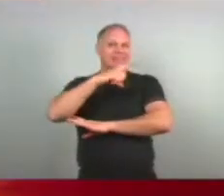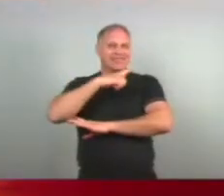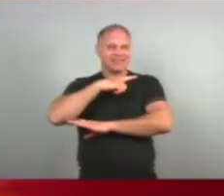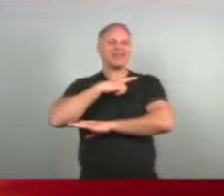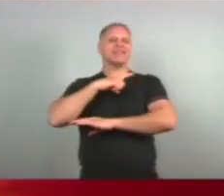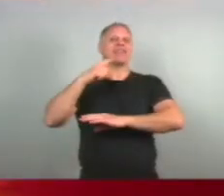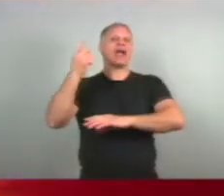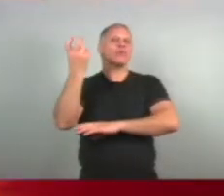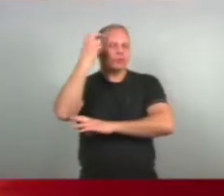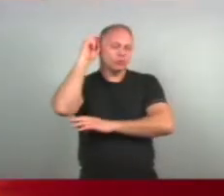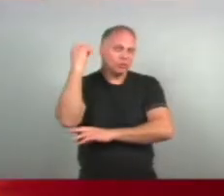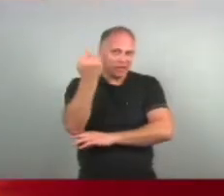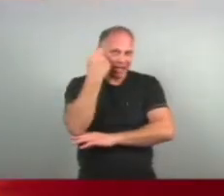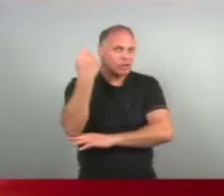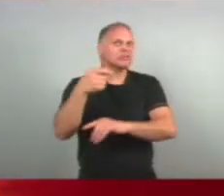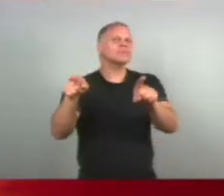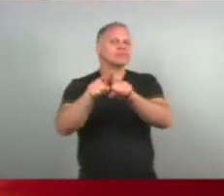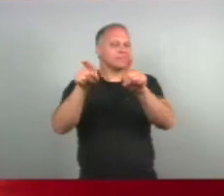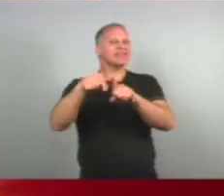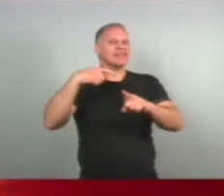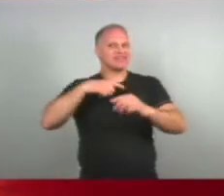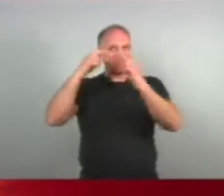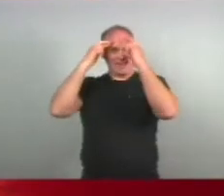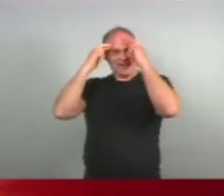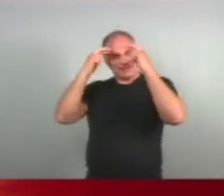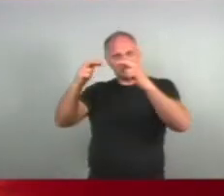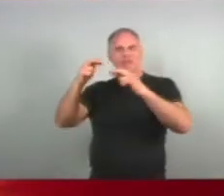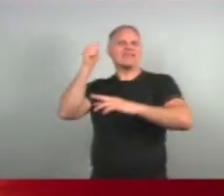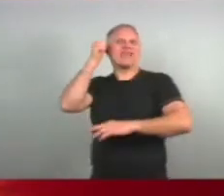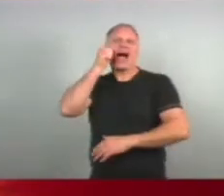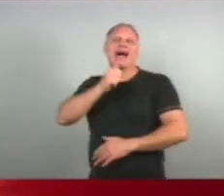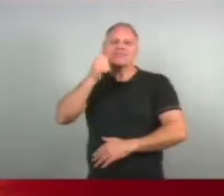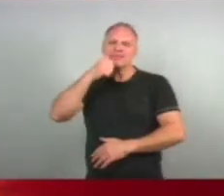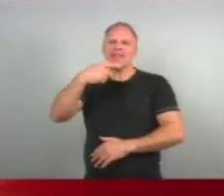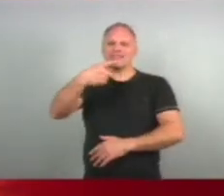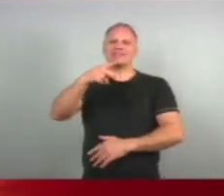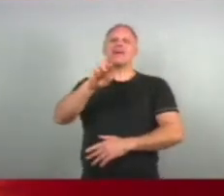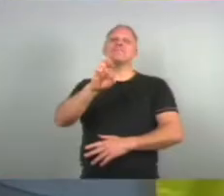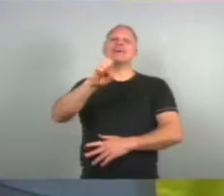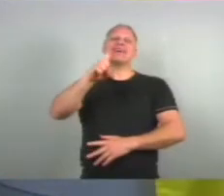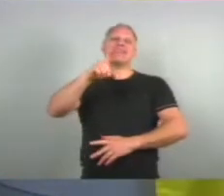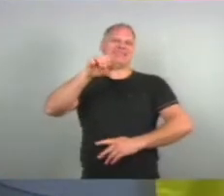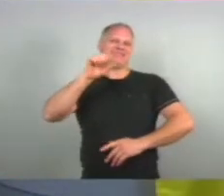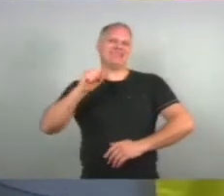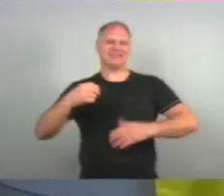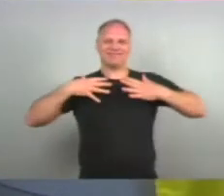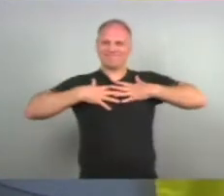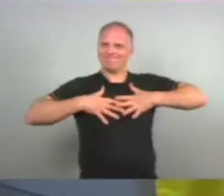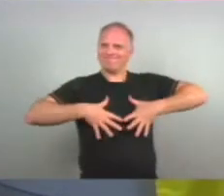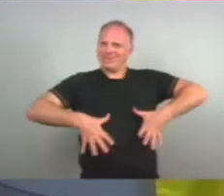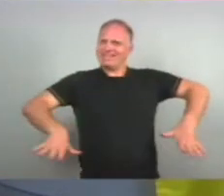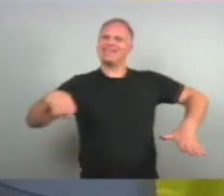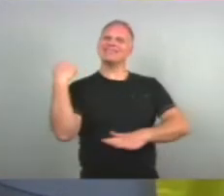cultura gaúcha Mas a gente também tem que ter respeito às prendas Do Rio Grande Angelita,